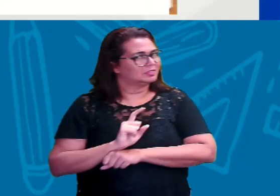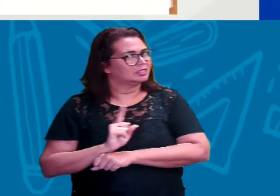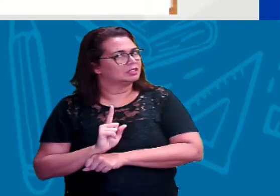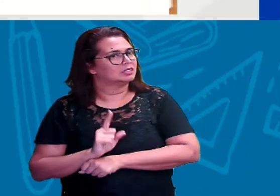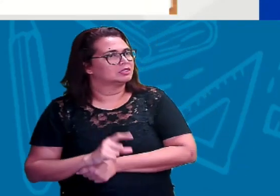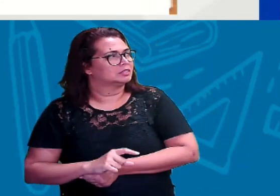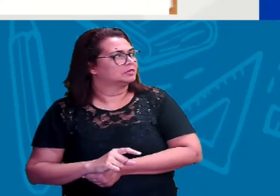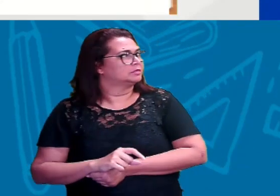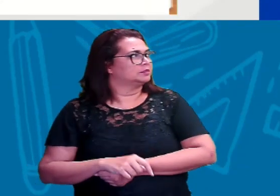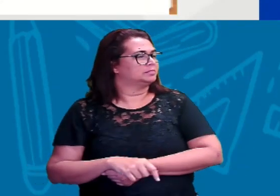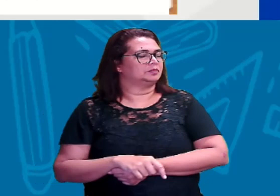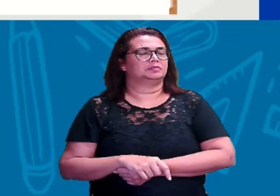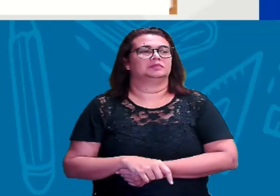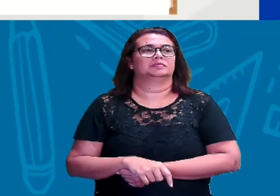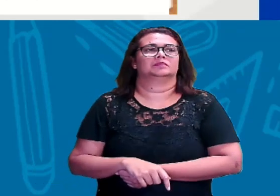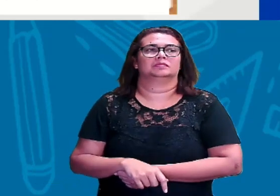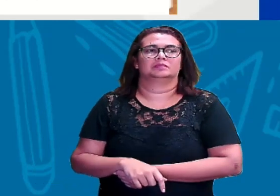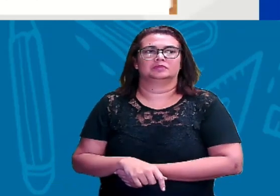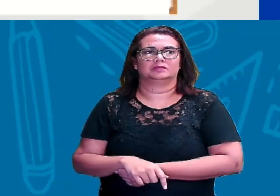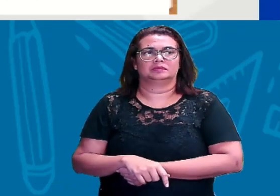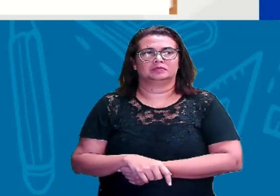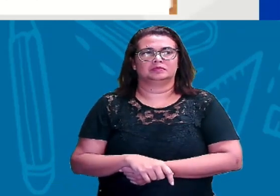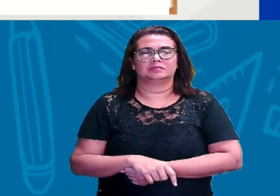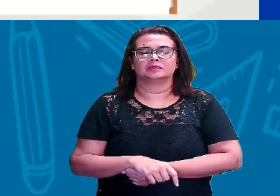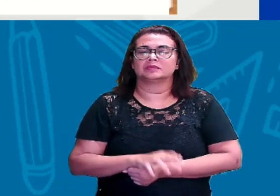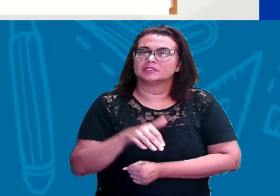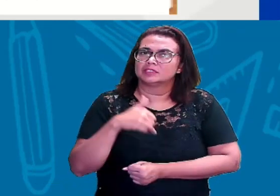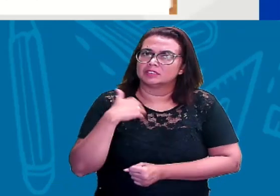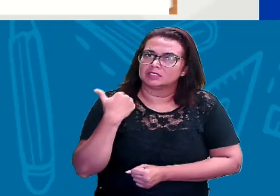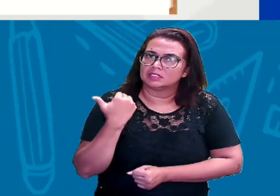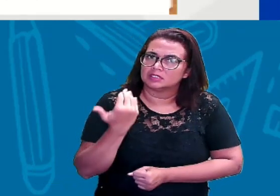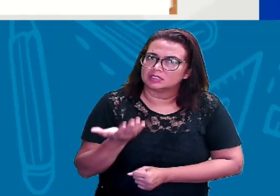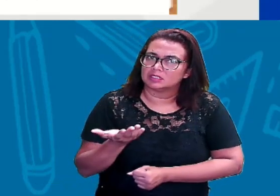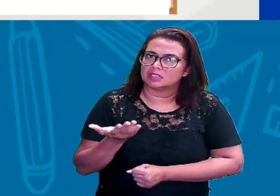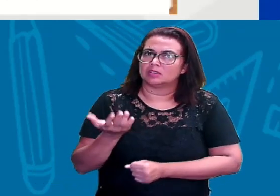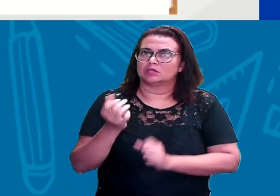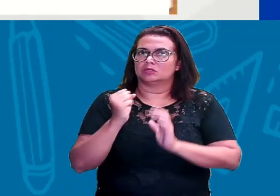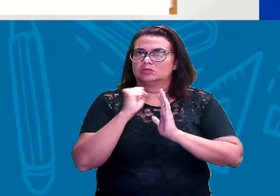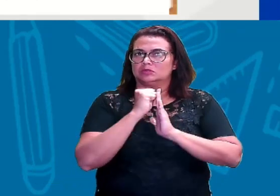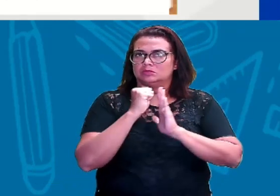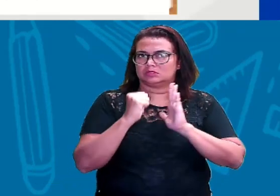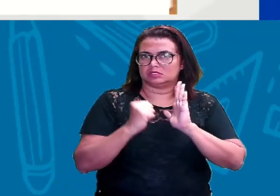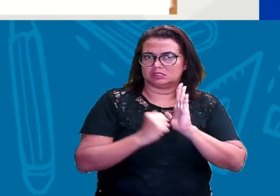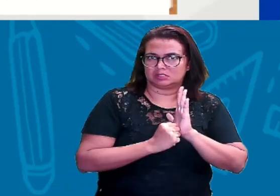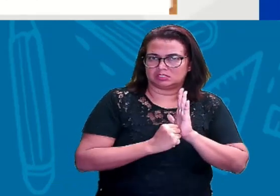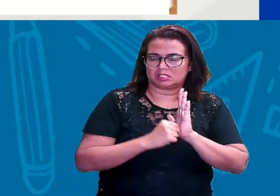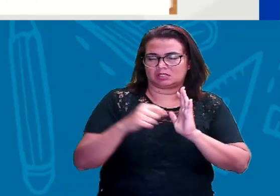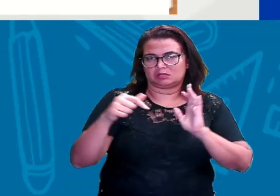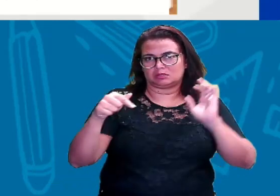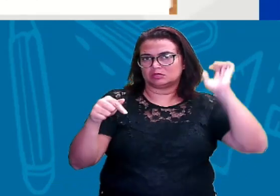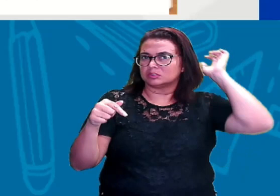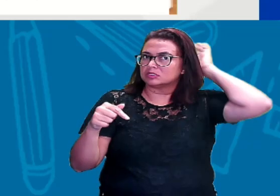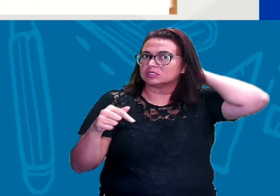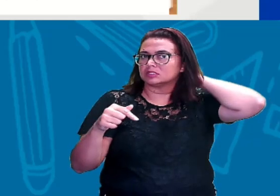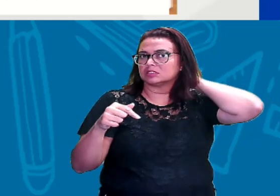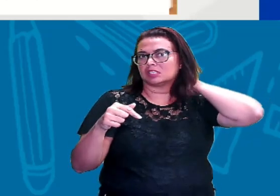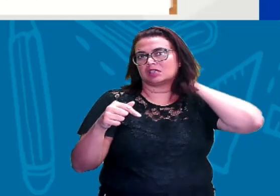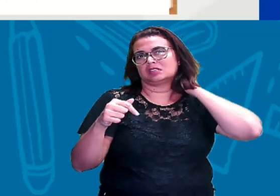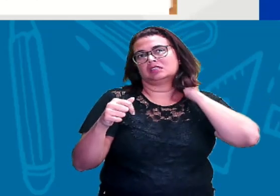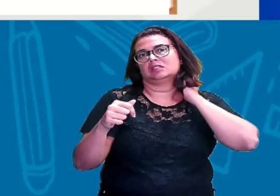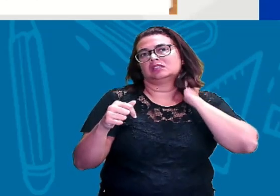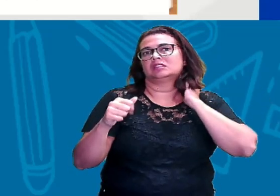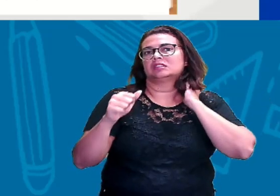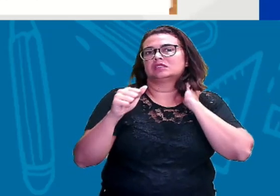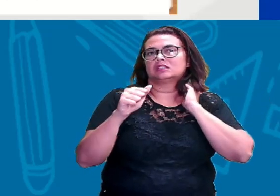E só através aí, através não, só a partir do século VII é que o alfabeto